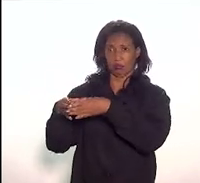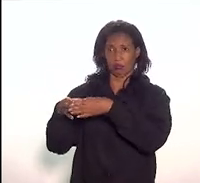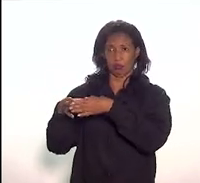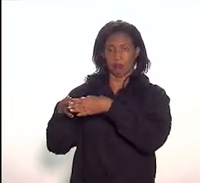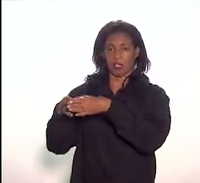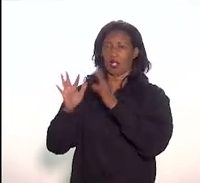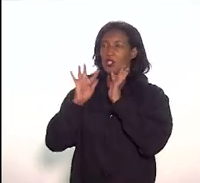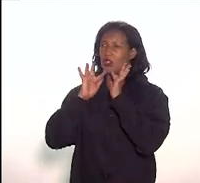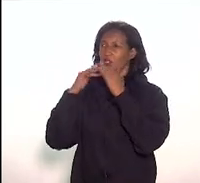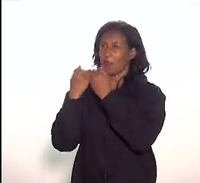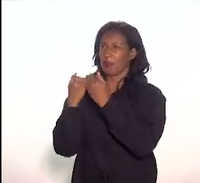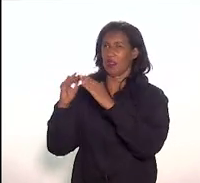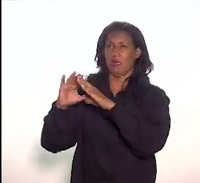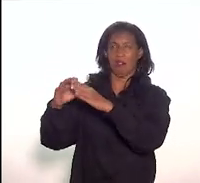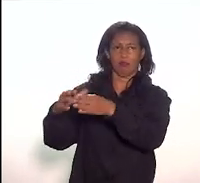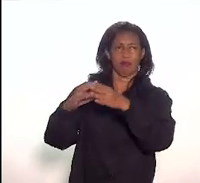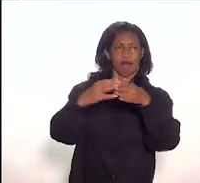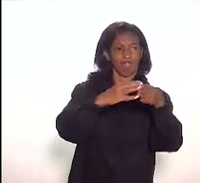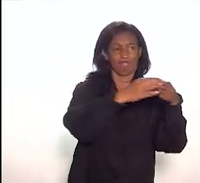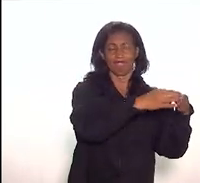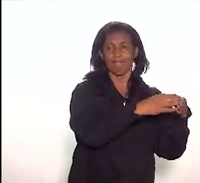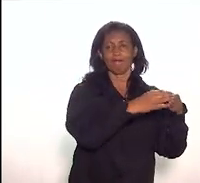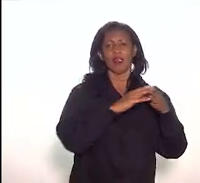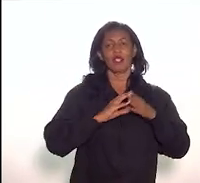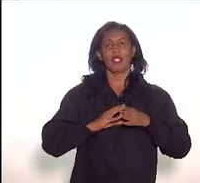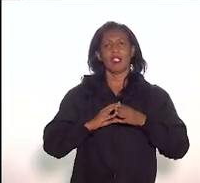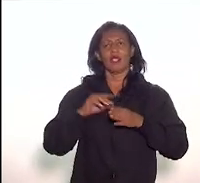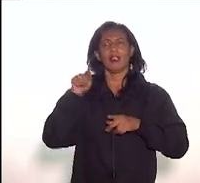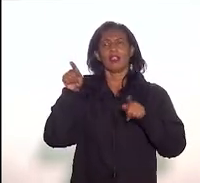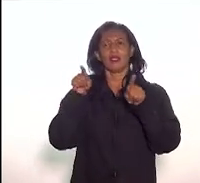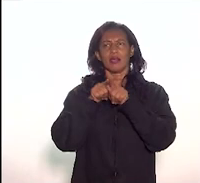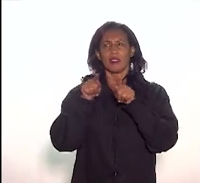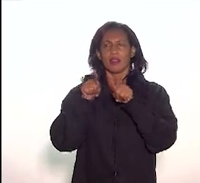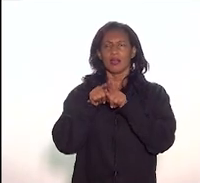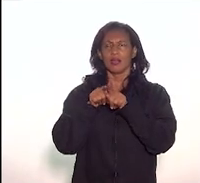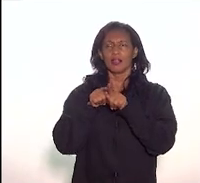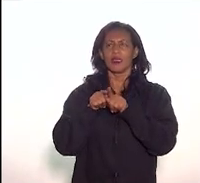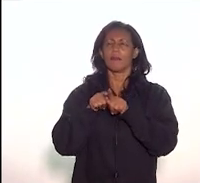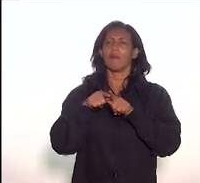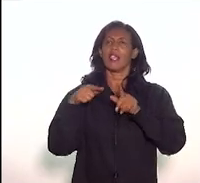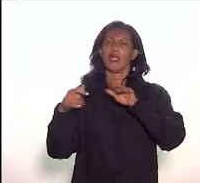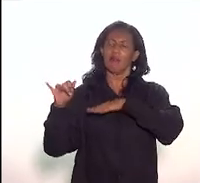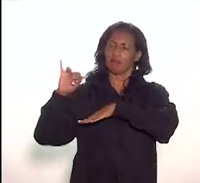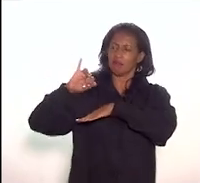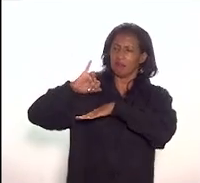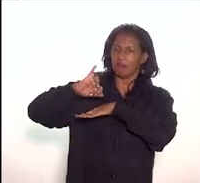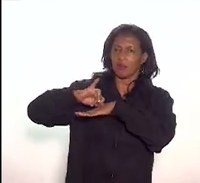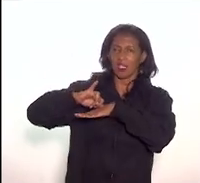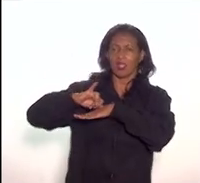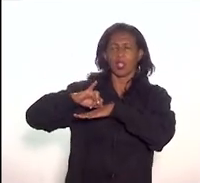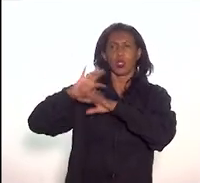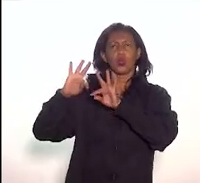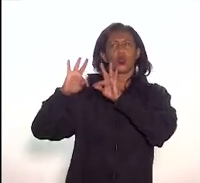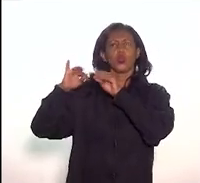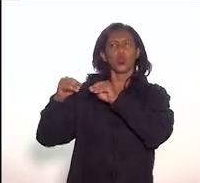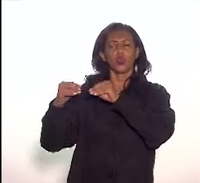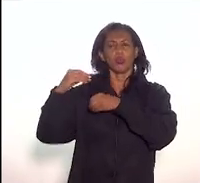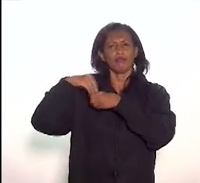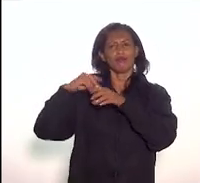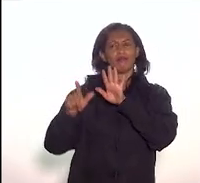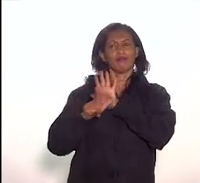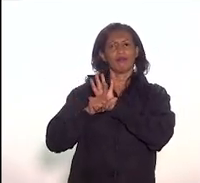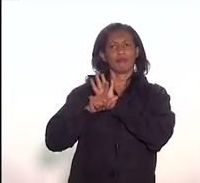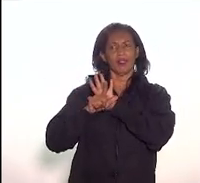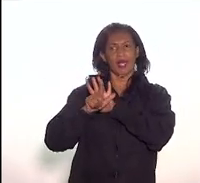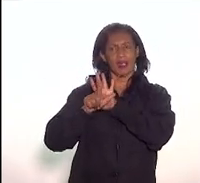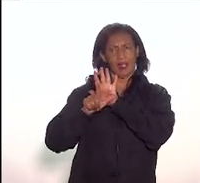o público-alvo principal do projeto, além das demais previstas no projeto de lei. A estratégia escolhida, o